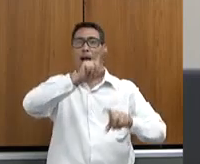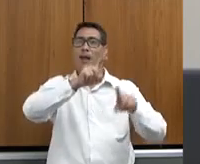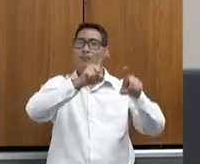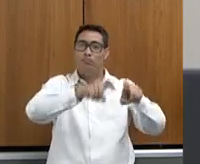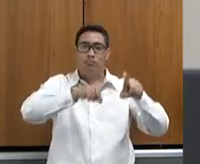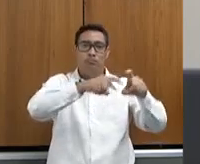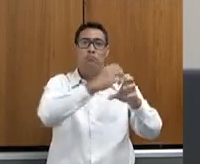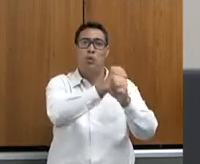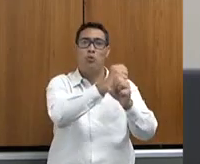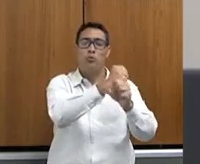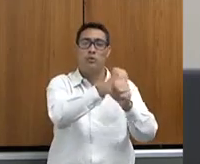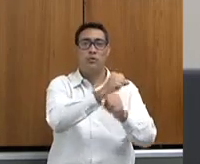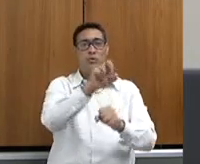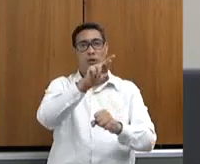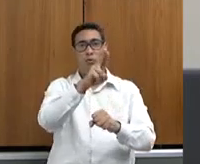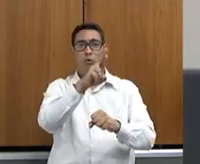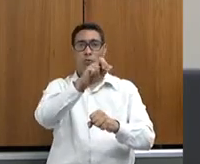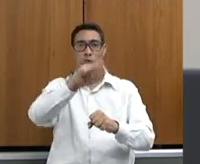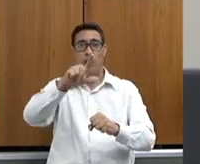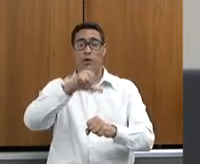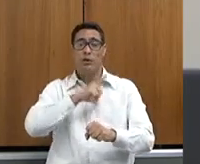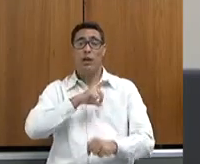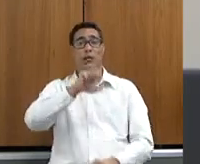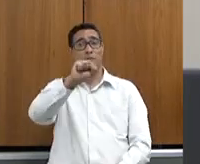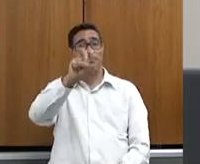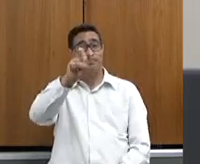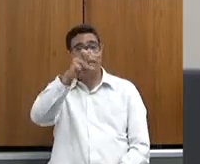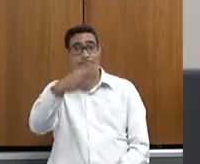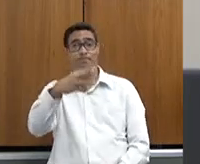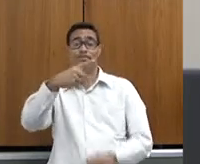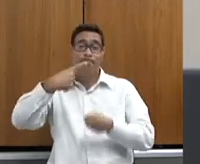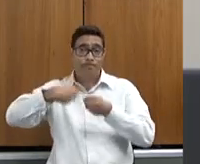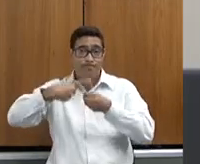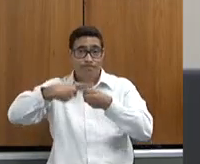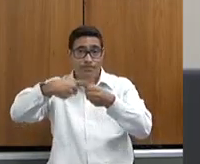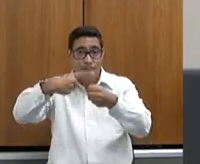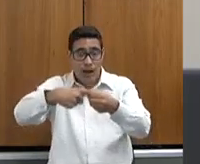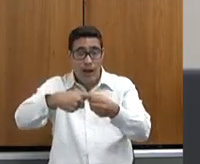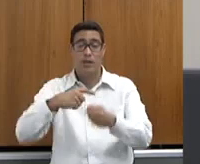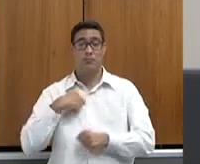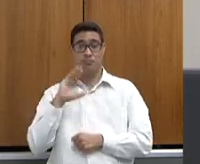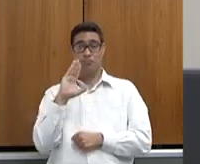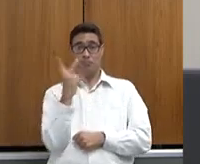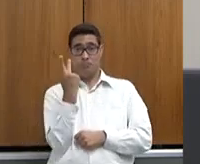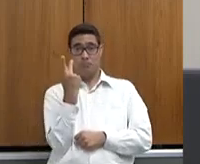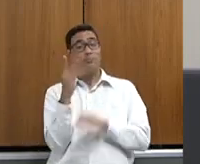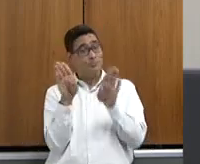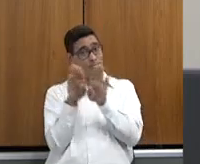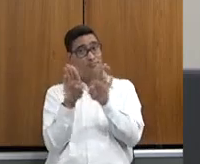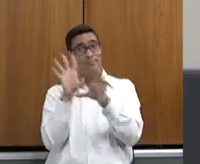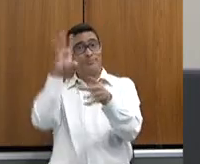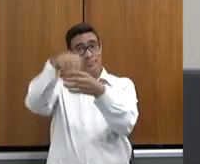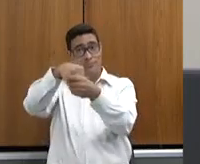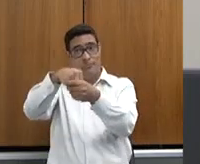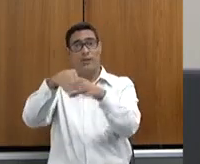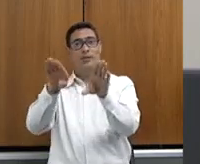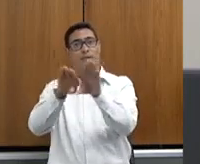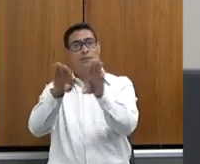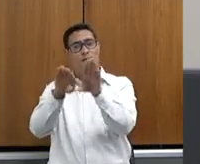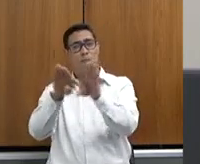como eu disse aqui, os 853 municípios. Belo Horizonte está envolvido nisso também, se a gente percorrer